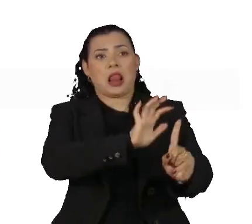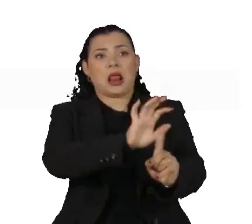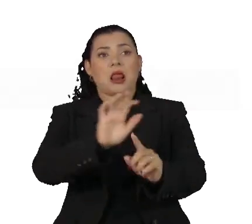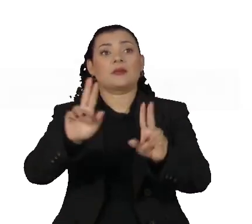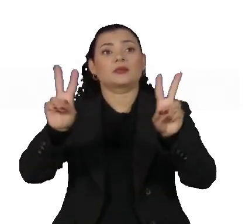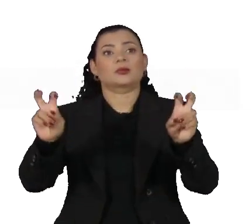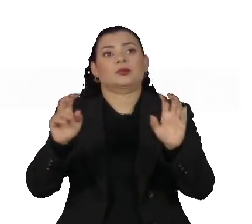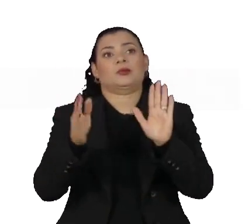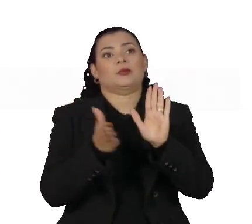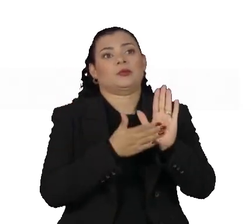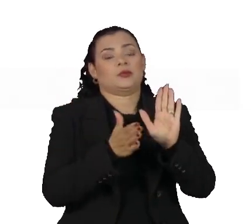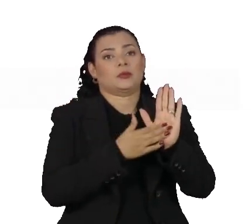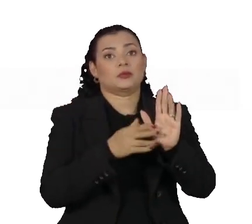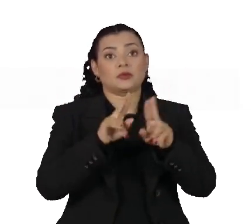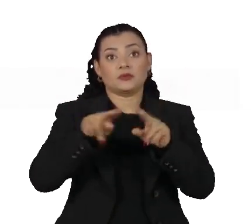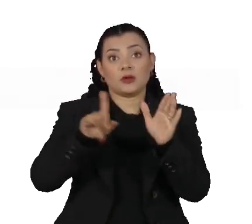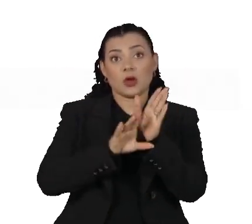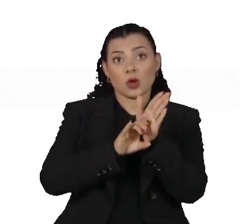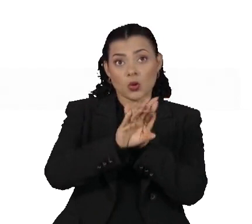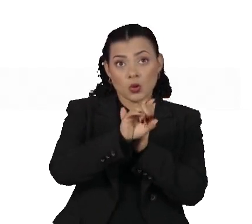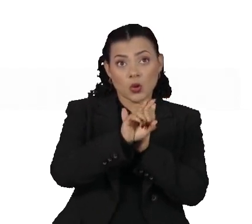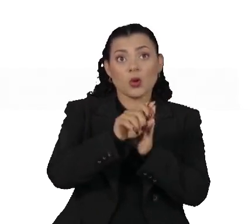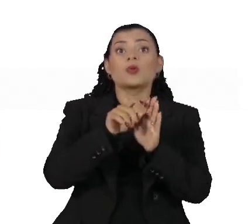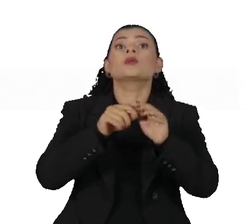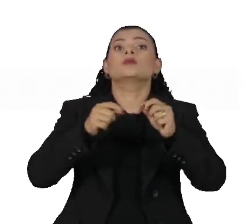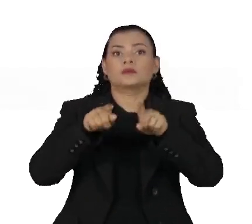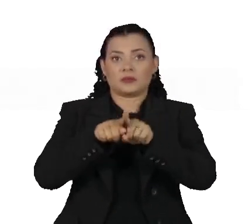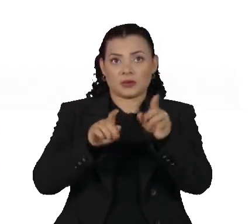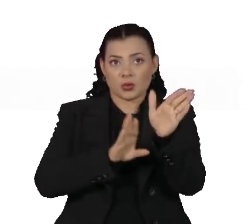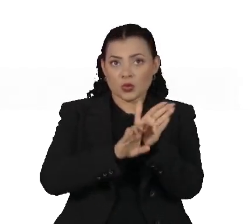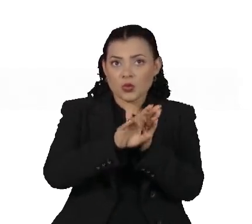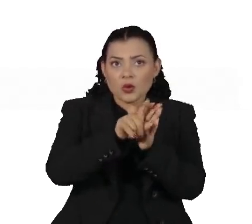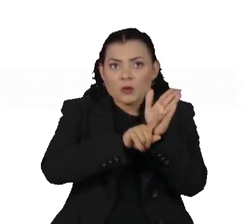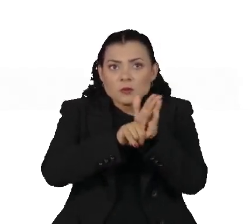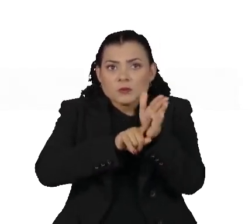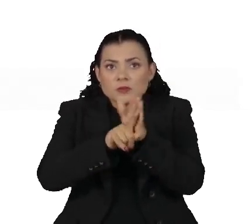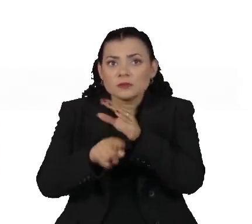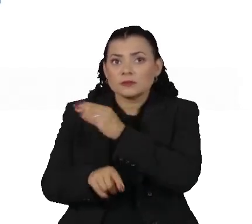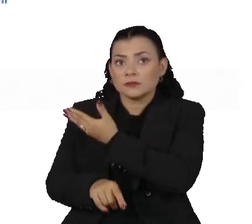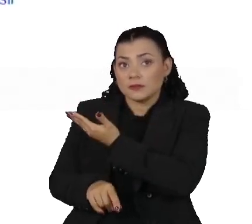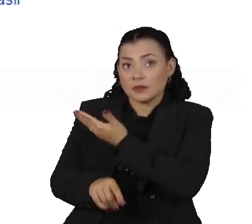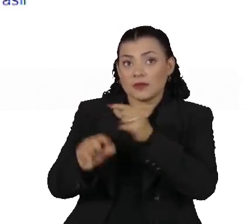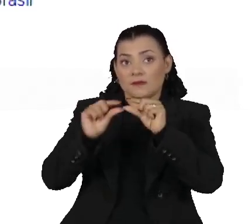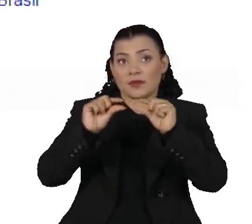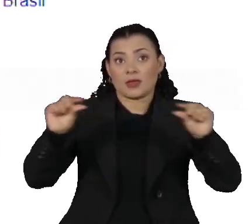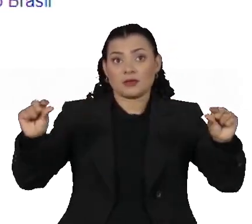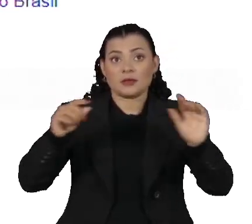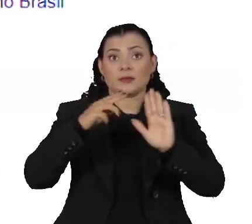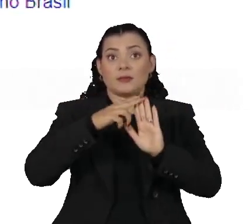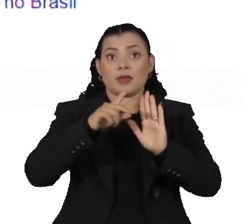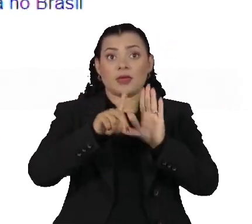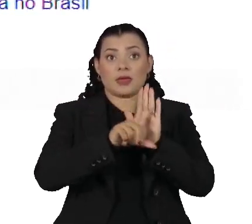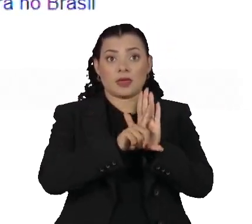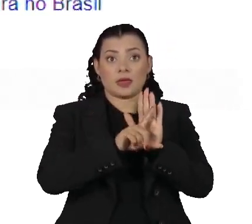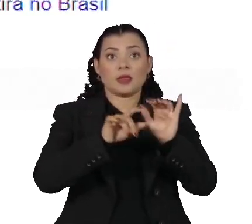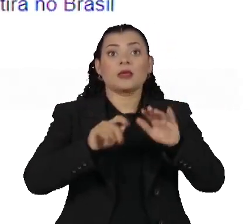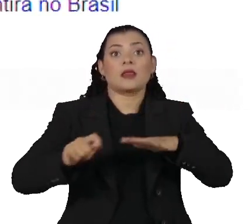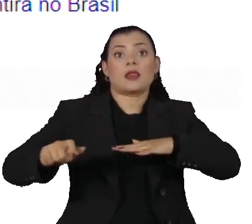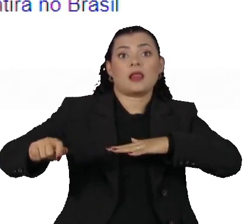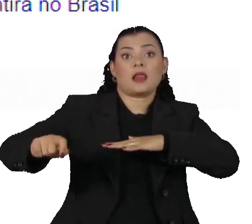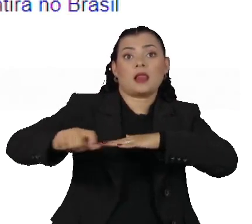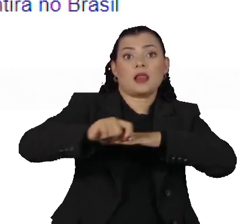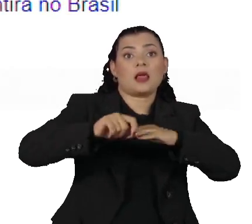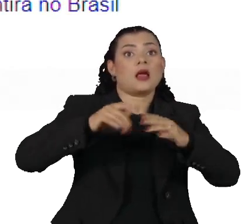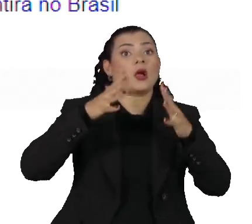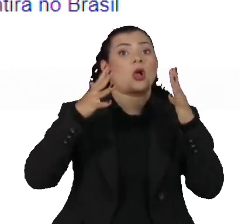proposta. Quem usou o Google encontrou embaixo da caixa de busca a frase o PL das fake news pode aumentar